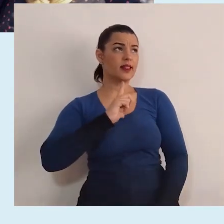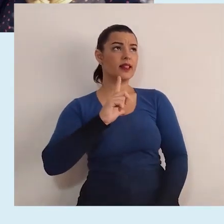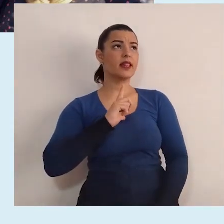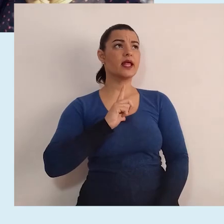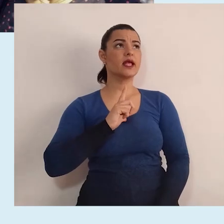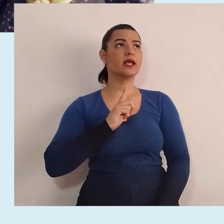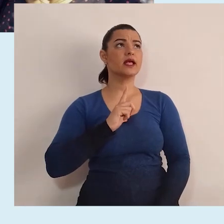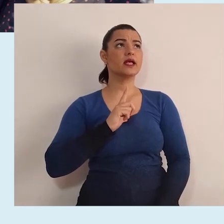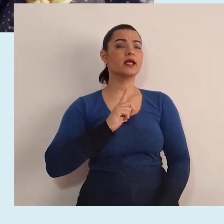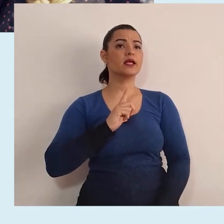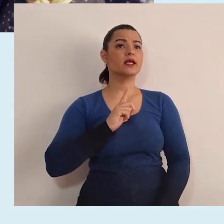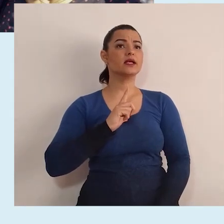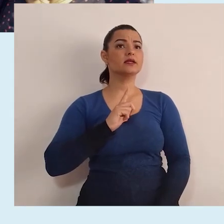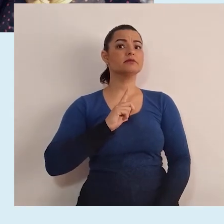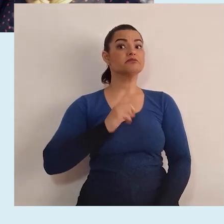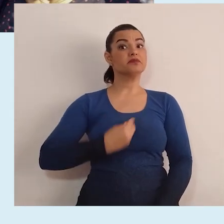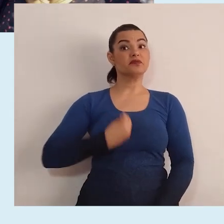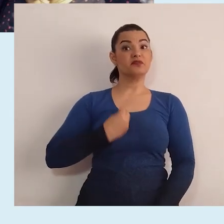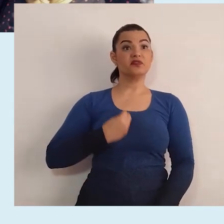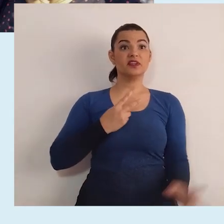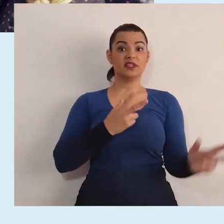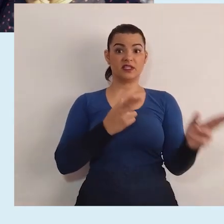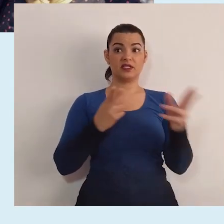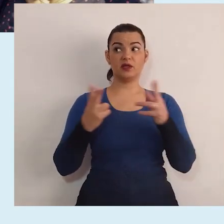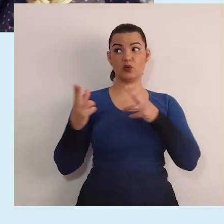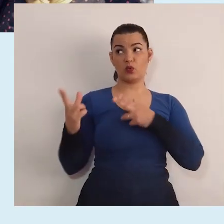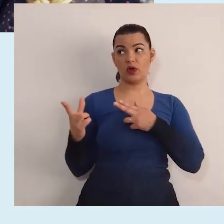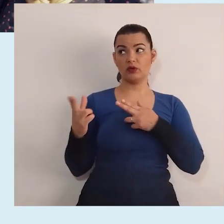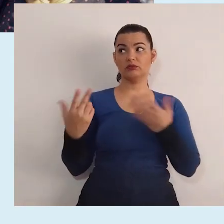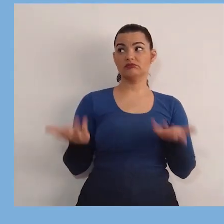Temos as mesmas condições?